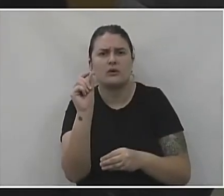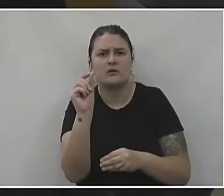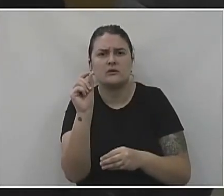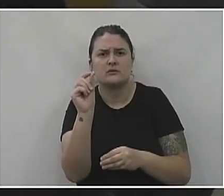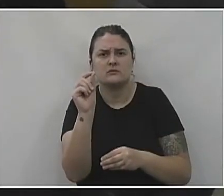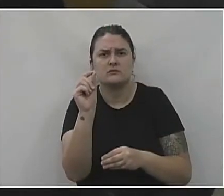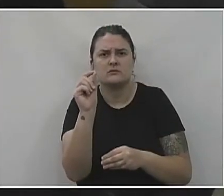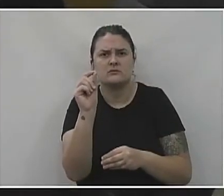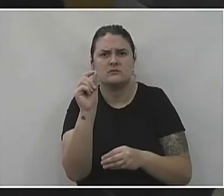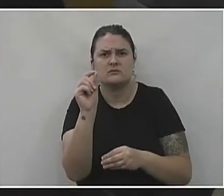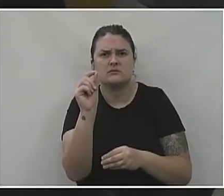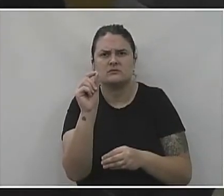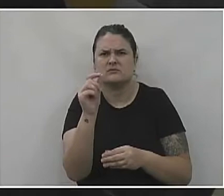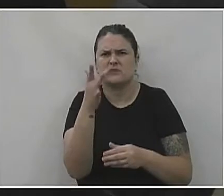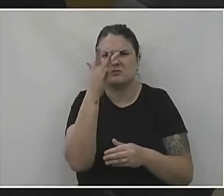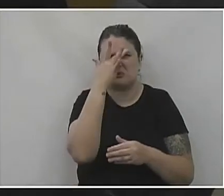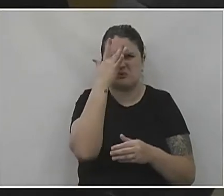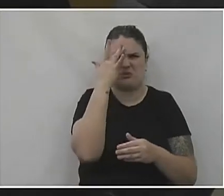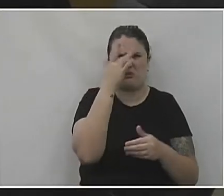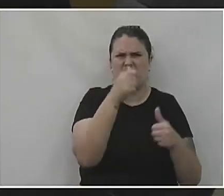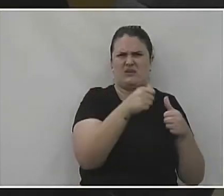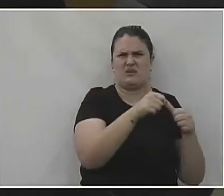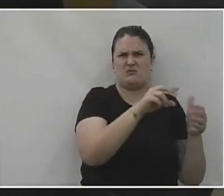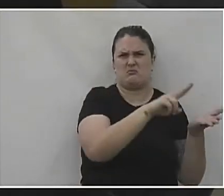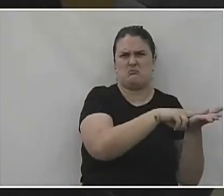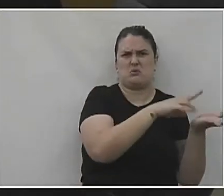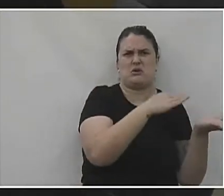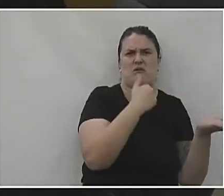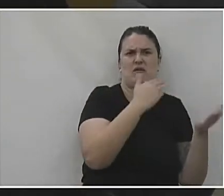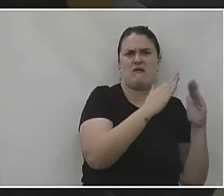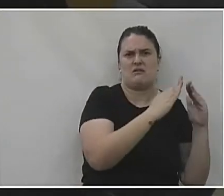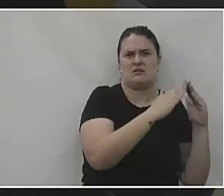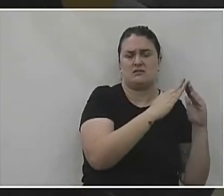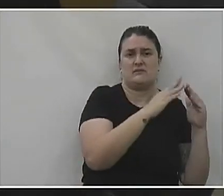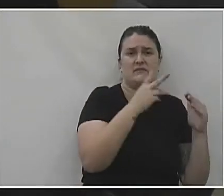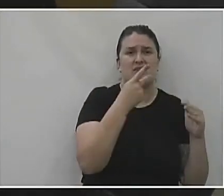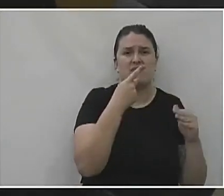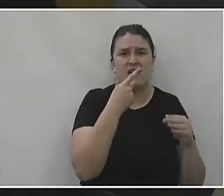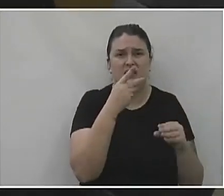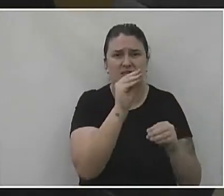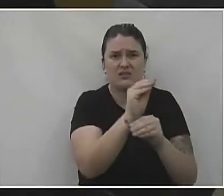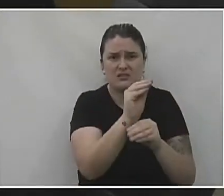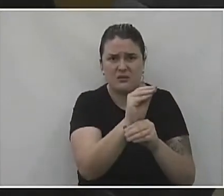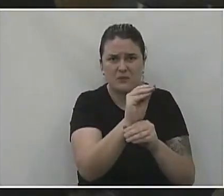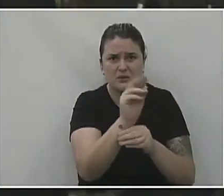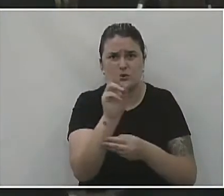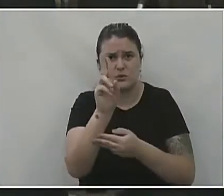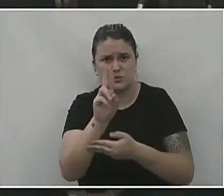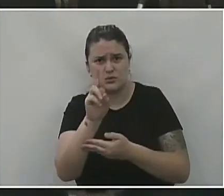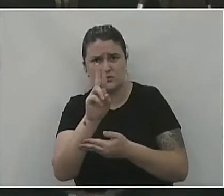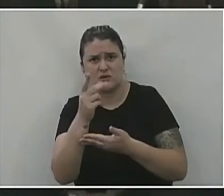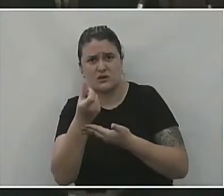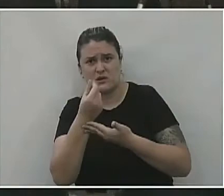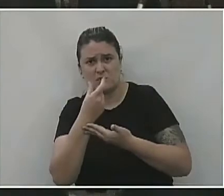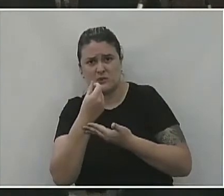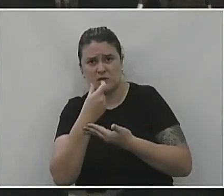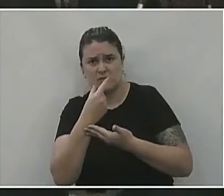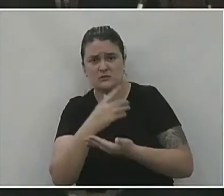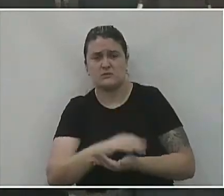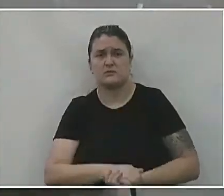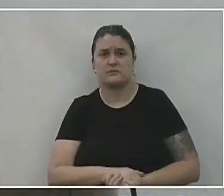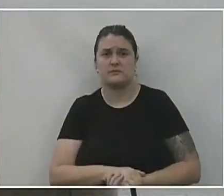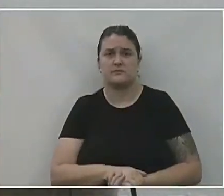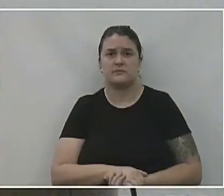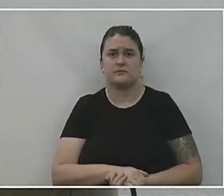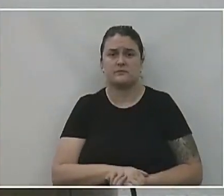Então, deixa que a pessoa vá morrer em casa? Então, quando você fala em tratamento, você utiliza medicamento? Sim. Sim, certo? Uhum.